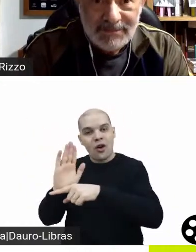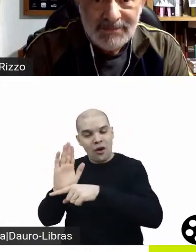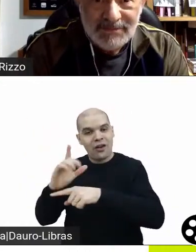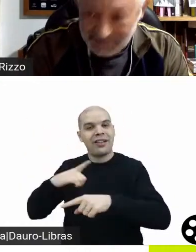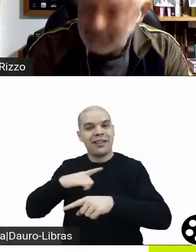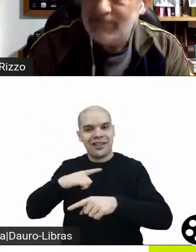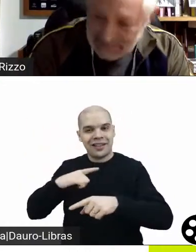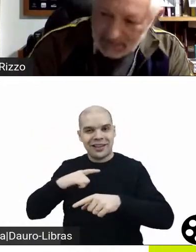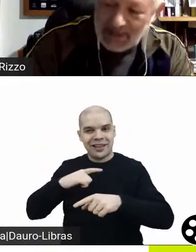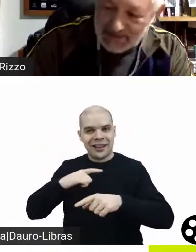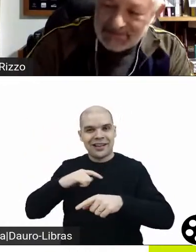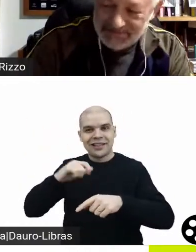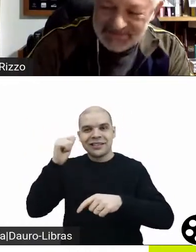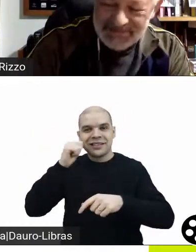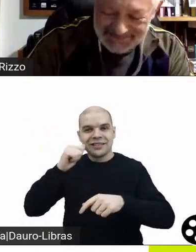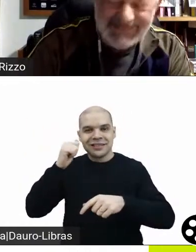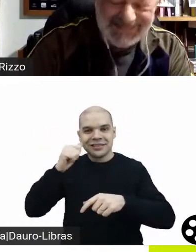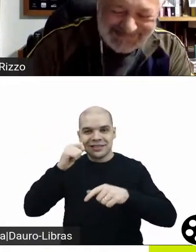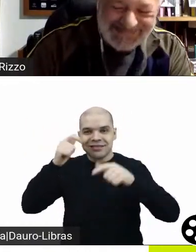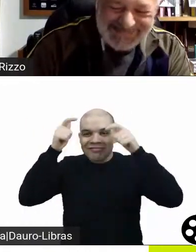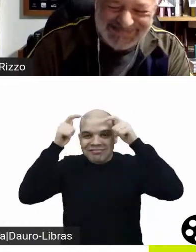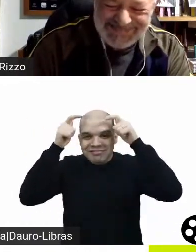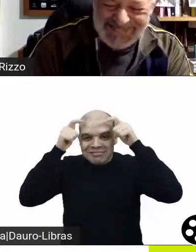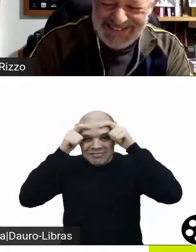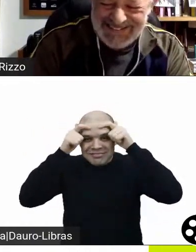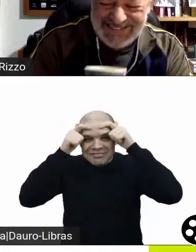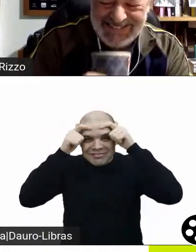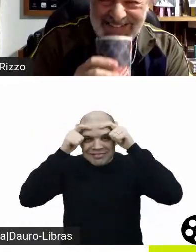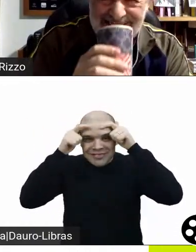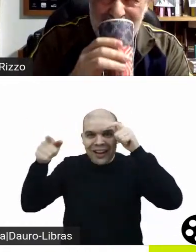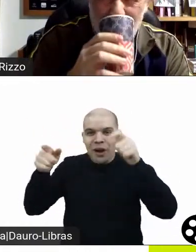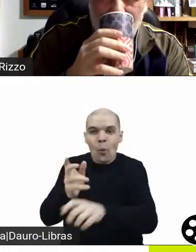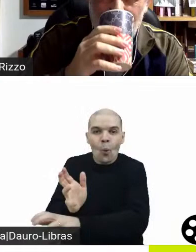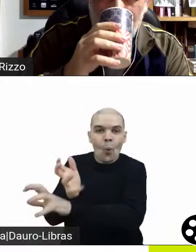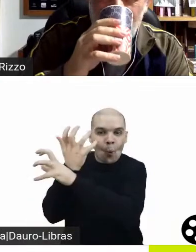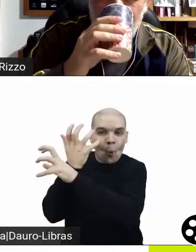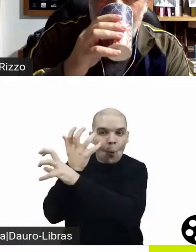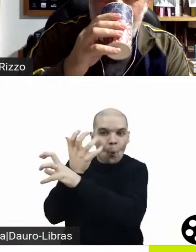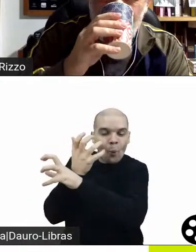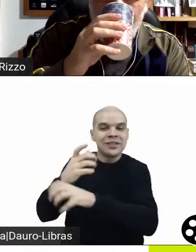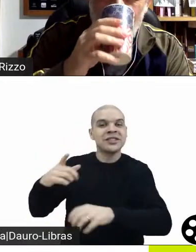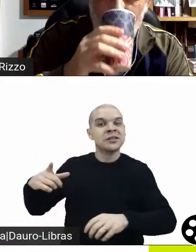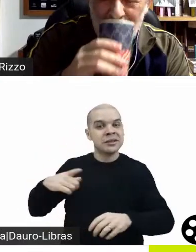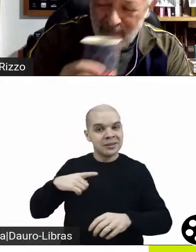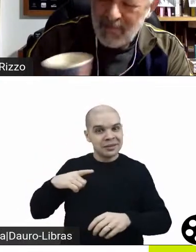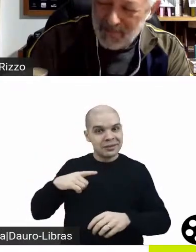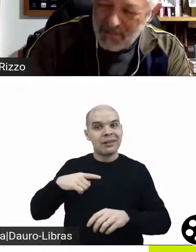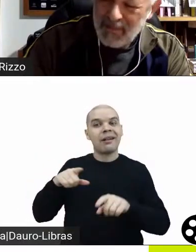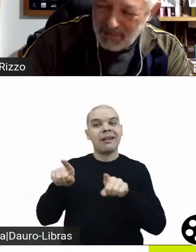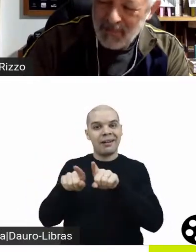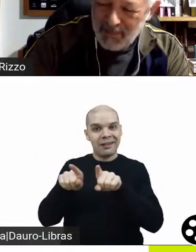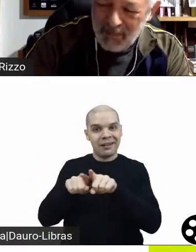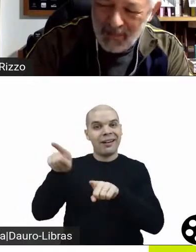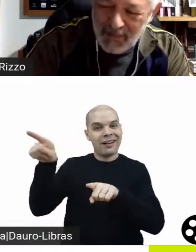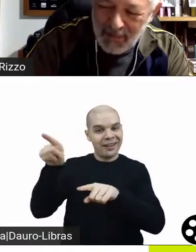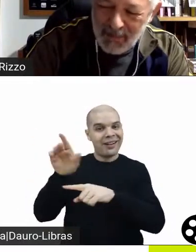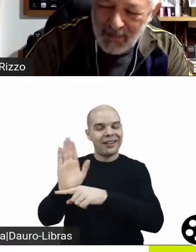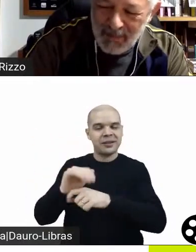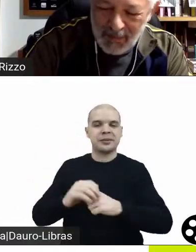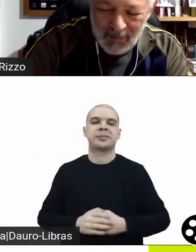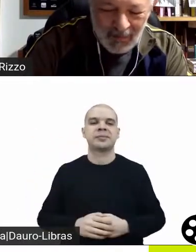Hunter estava filmando no mesmo momento que estava filmando o Muriel, né? Que era uma coisa que eu queria comentar, Sérgio. Você falou sobre